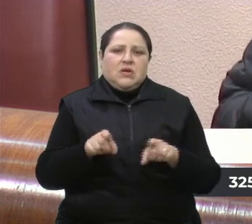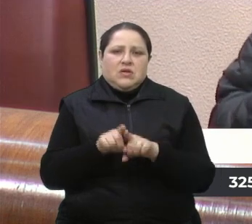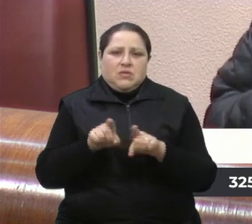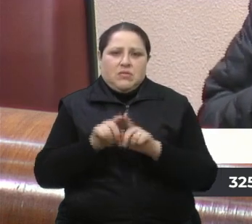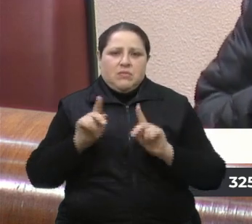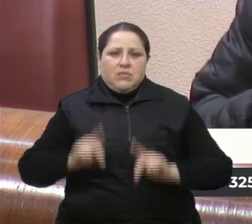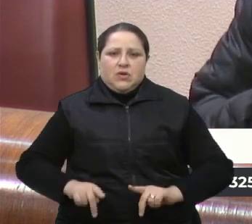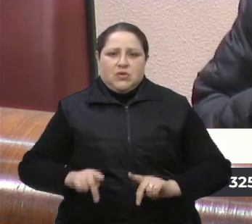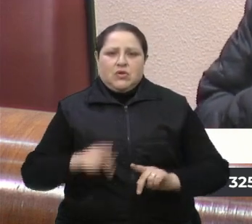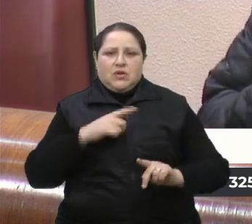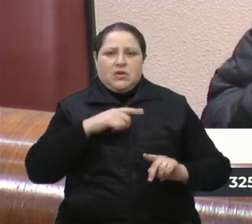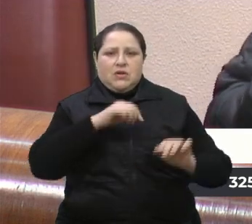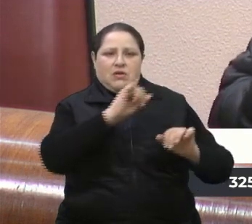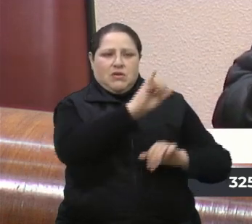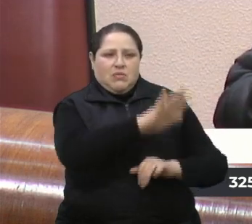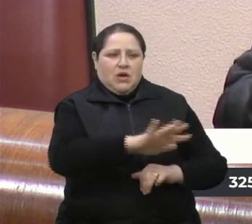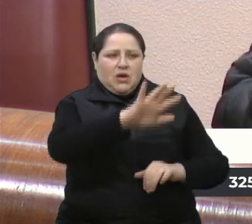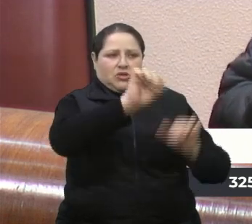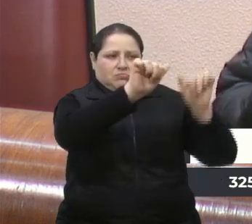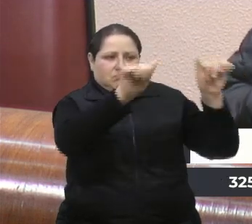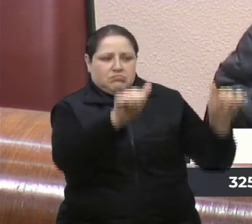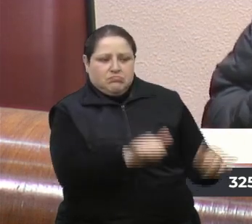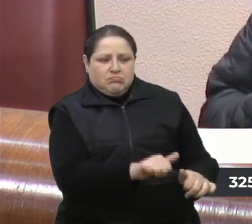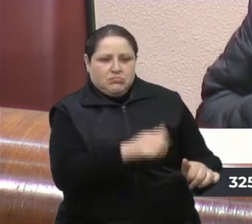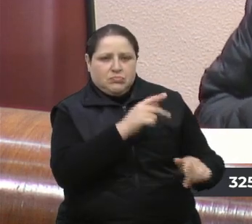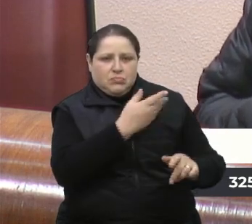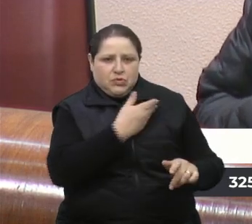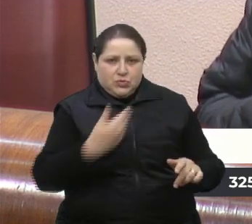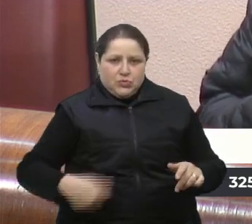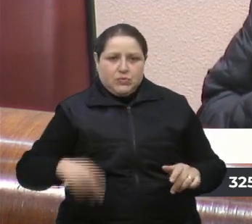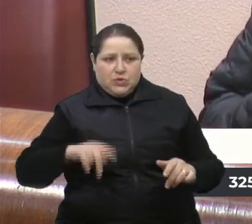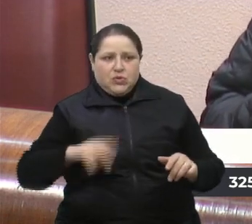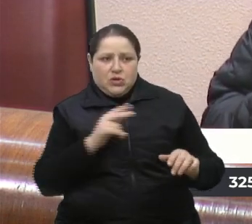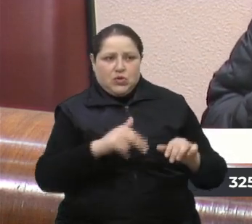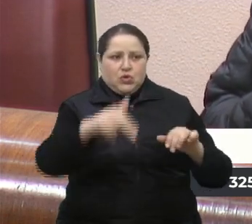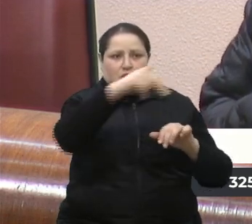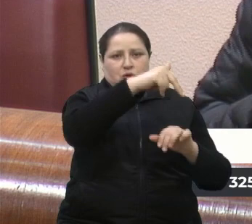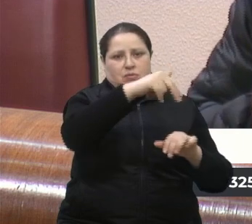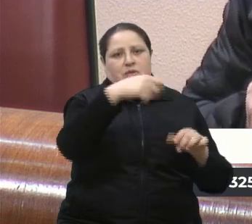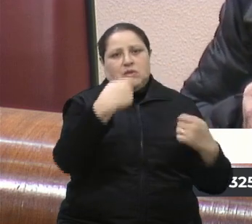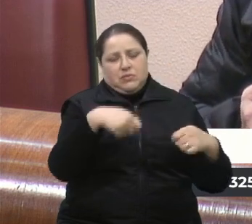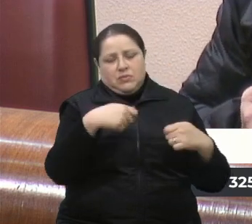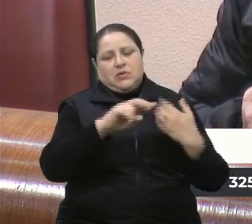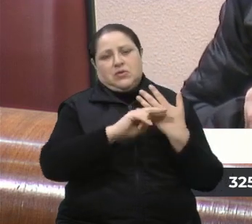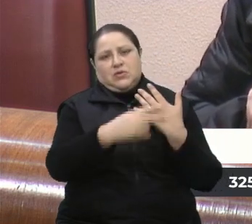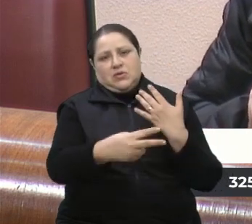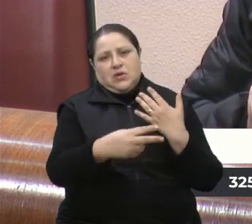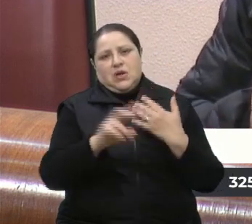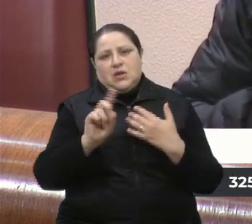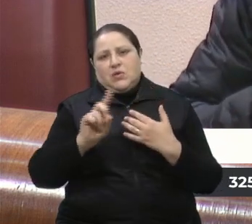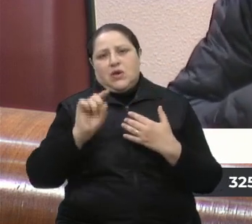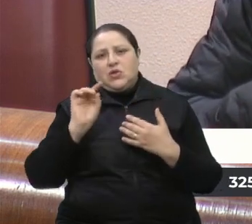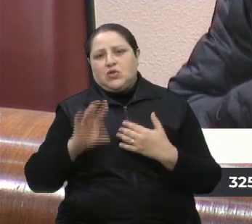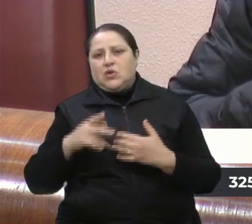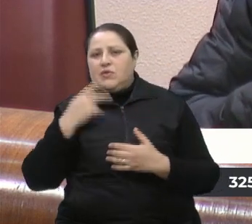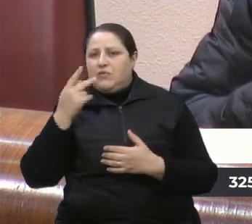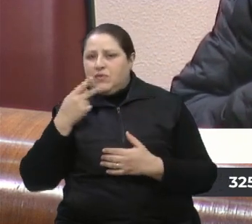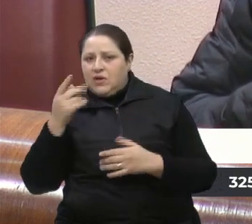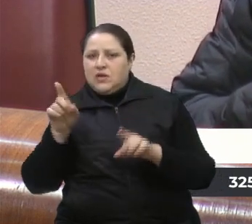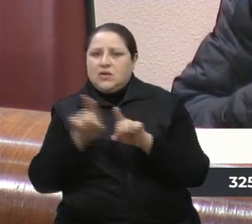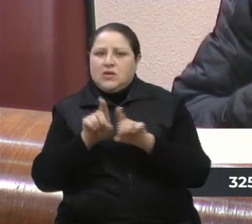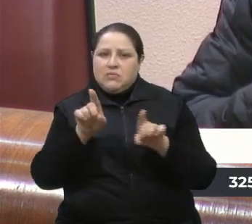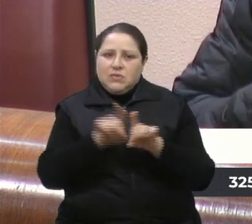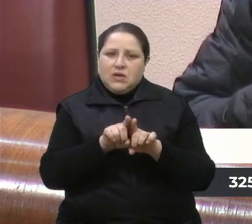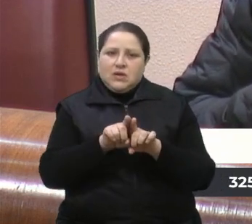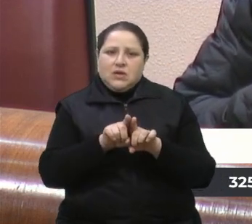tem que ter consequências. Então, não é só falas, né? Atitudes também têm que ter consequências. Eu falei de